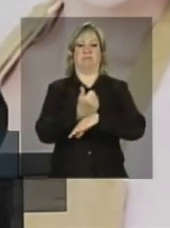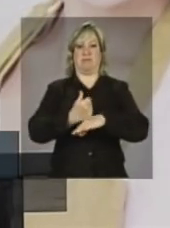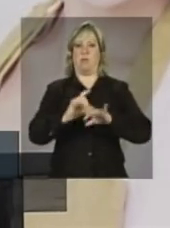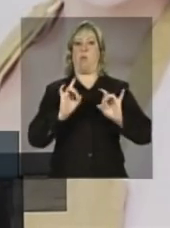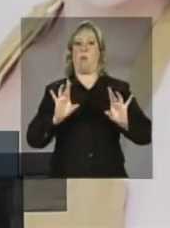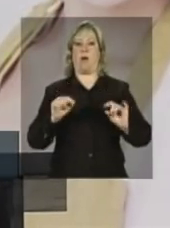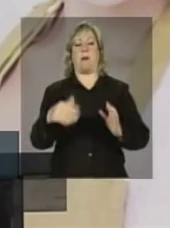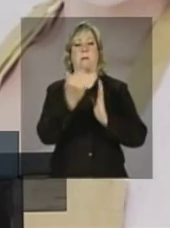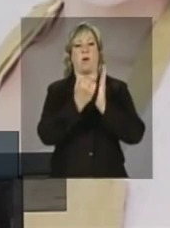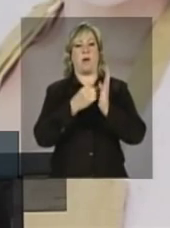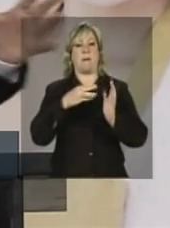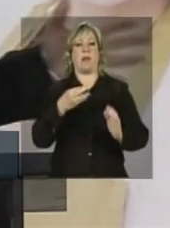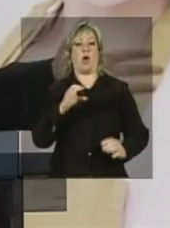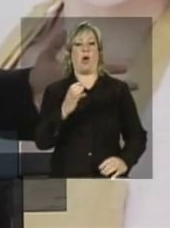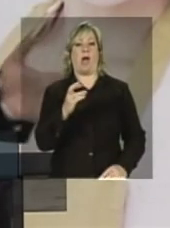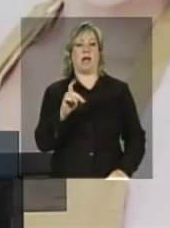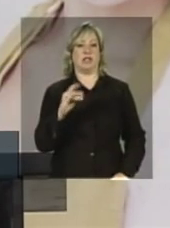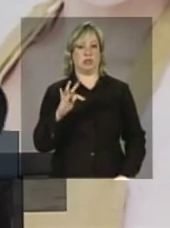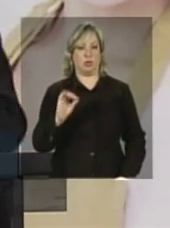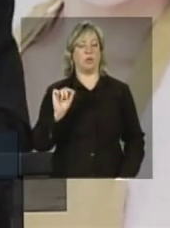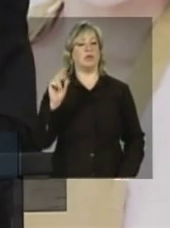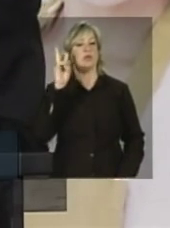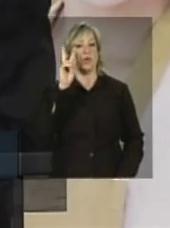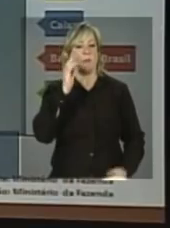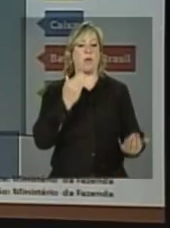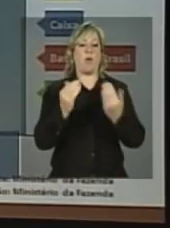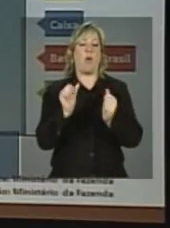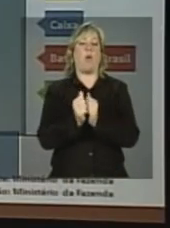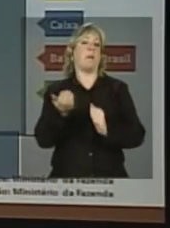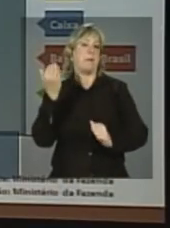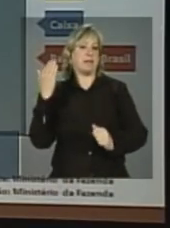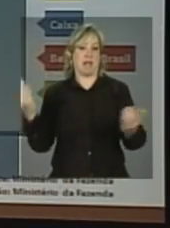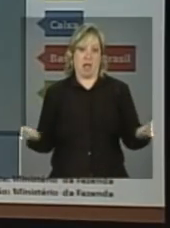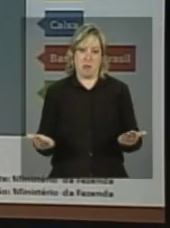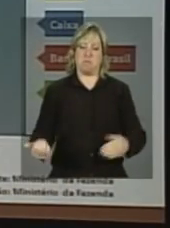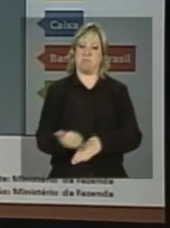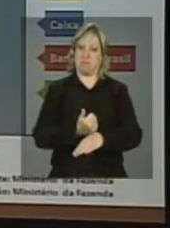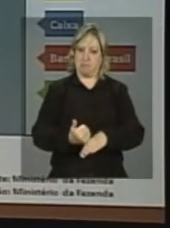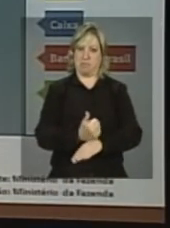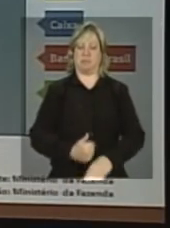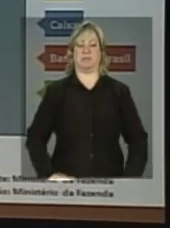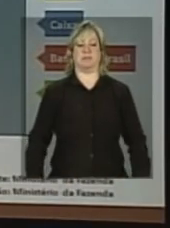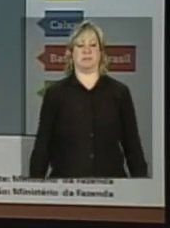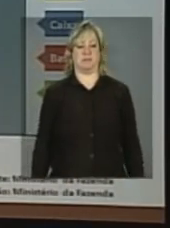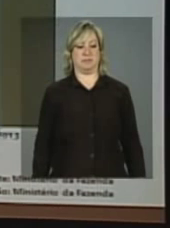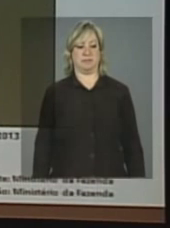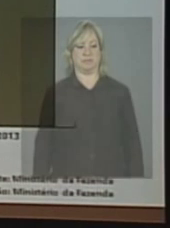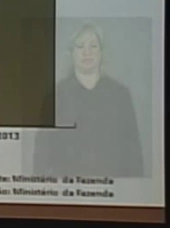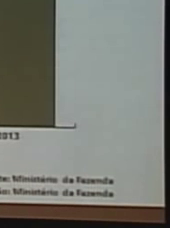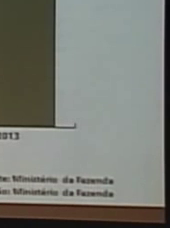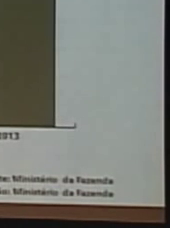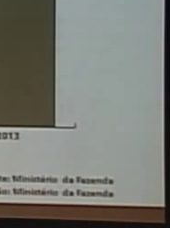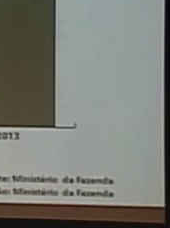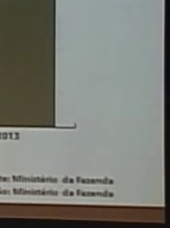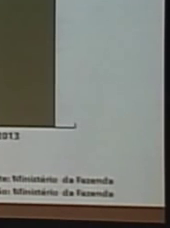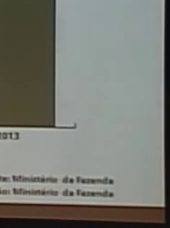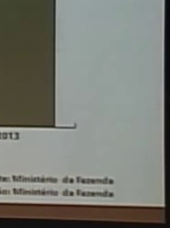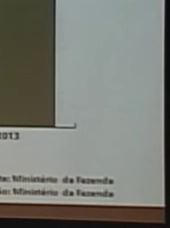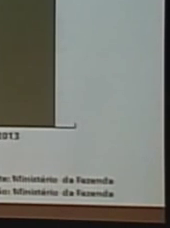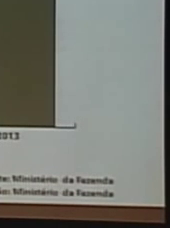dos programas de microcrédito em relação àquilo que existe hoje no país. Passa adiante.